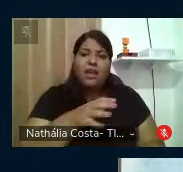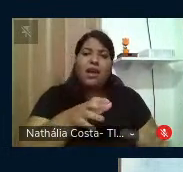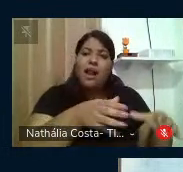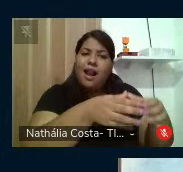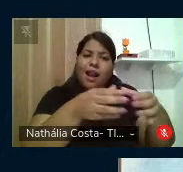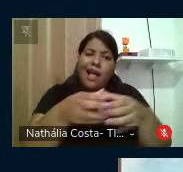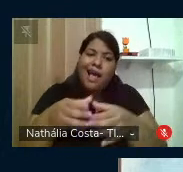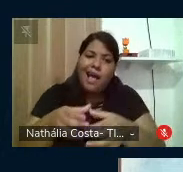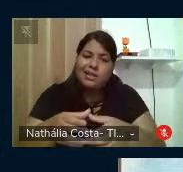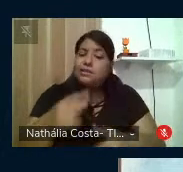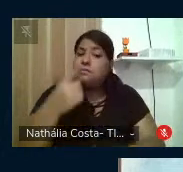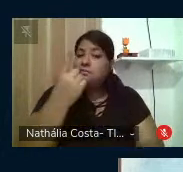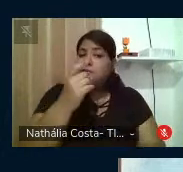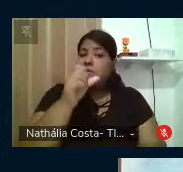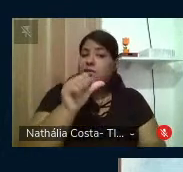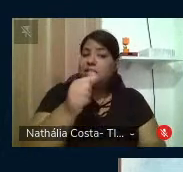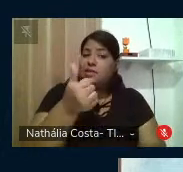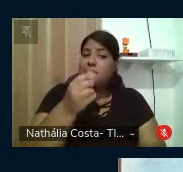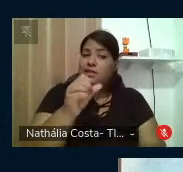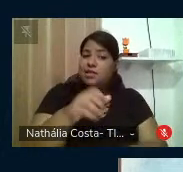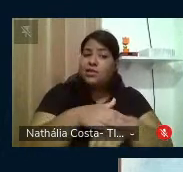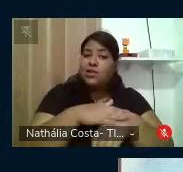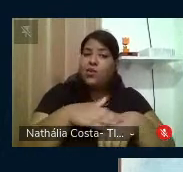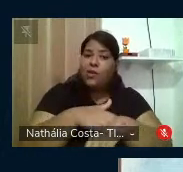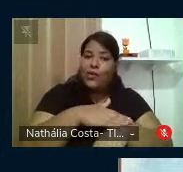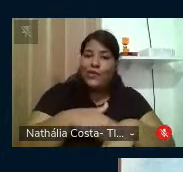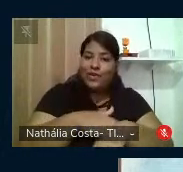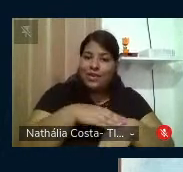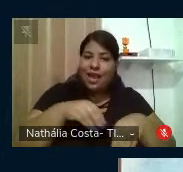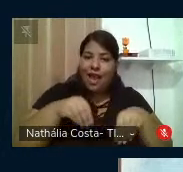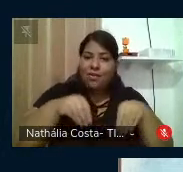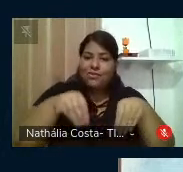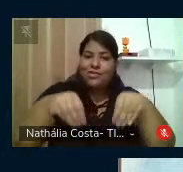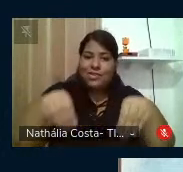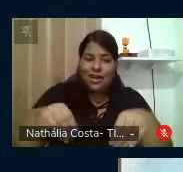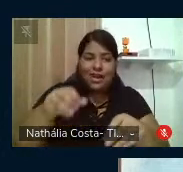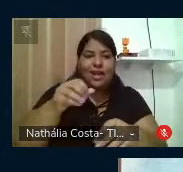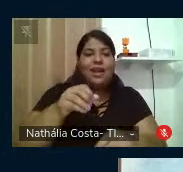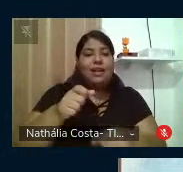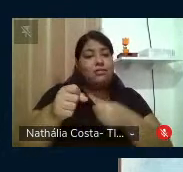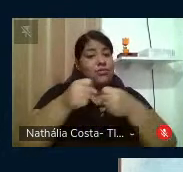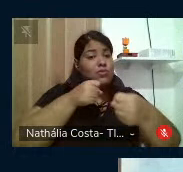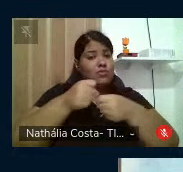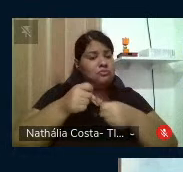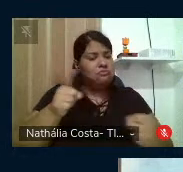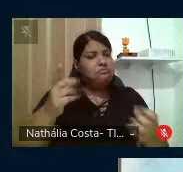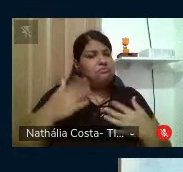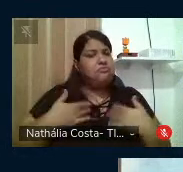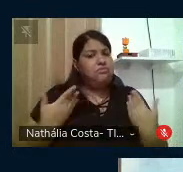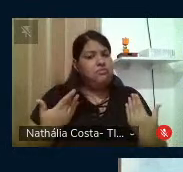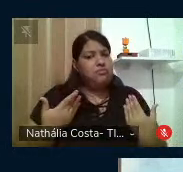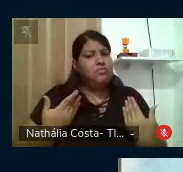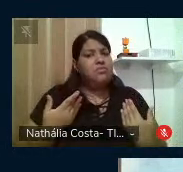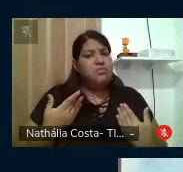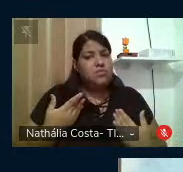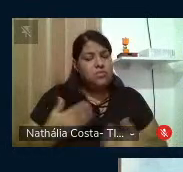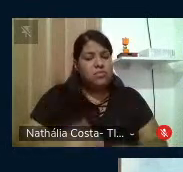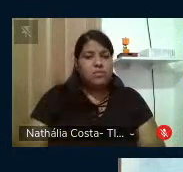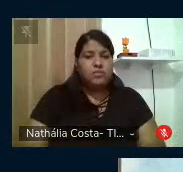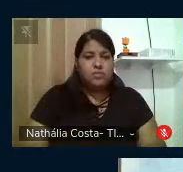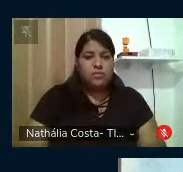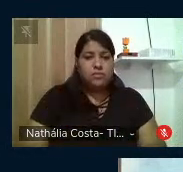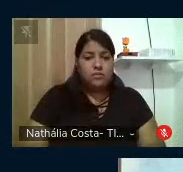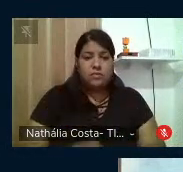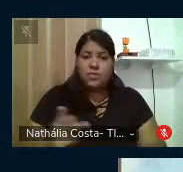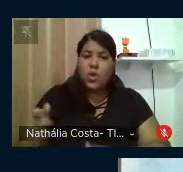jornalistas da Austrália, lhes disse, para espanto de alguns, que foram os mocambos e córregos do